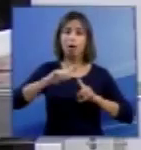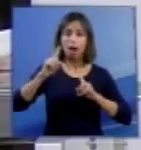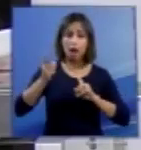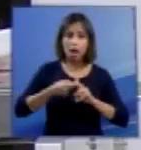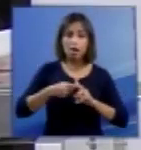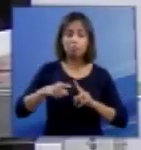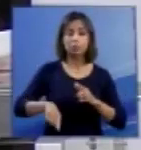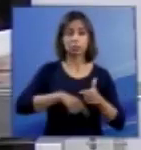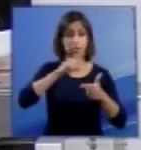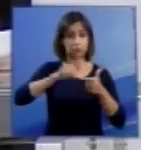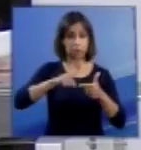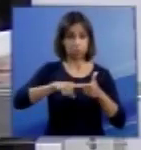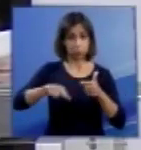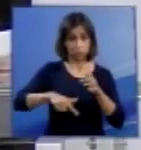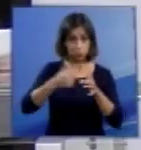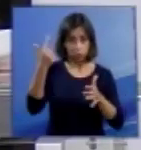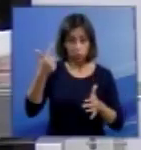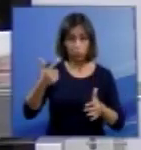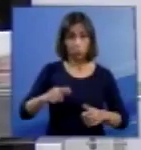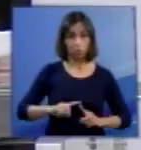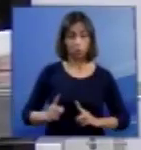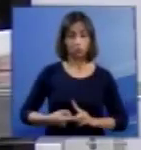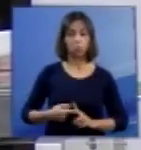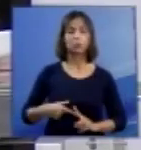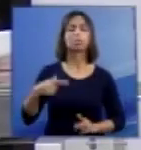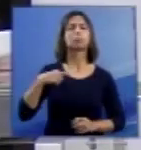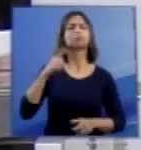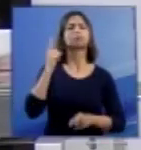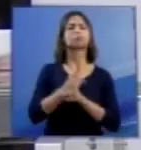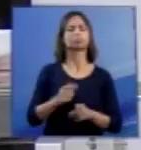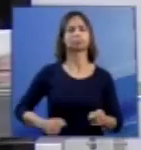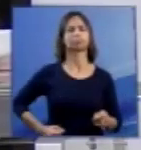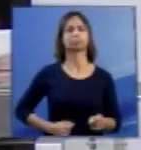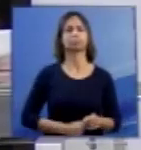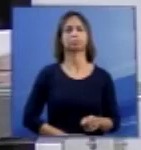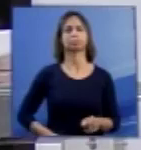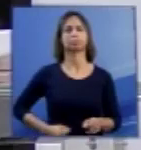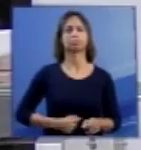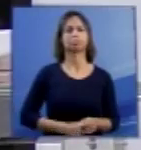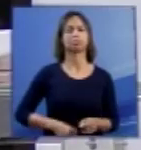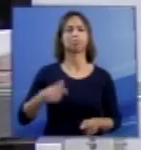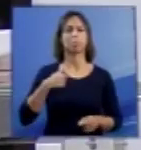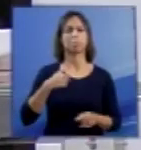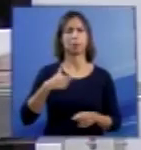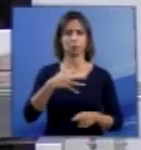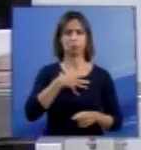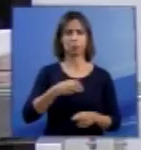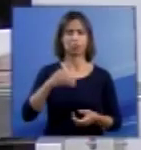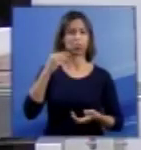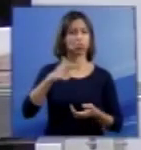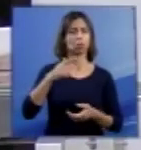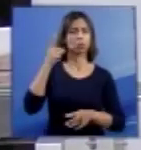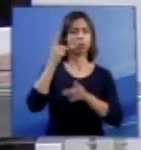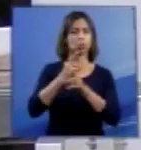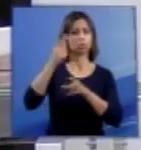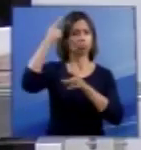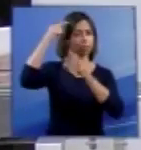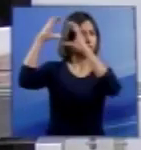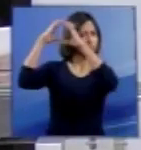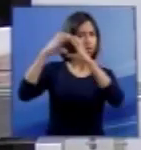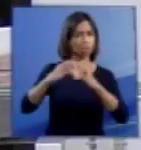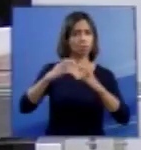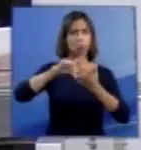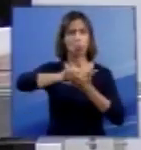descobri no ultrassom que o feto não tinha cérebro. Fiquei desesperada. Era diferente.